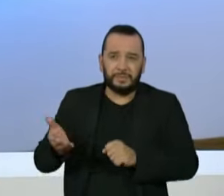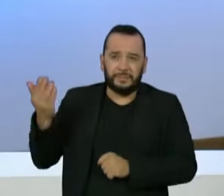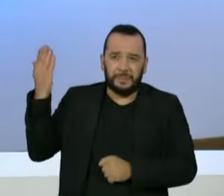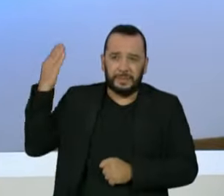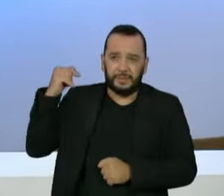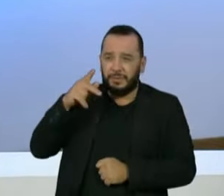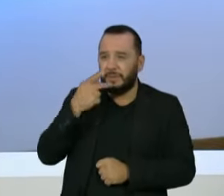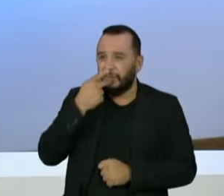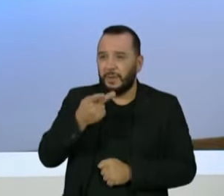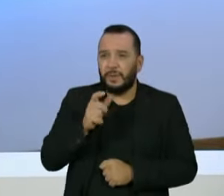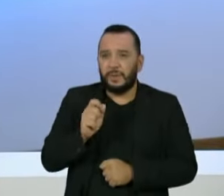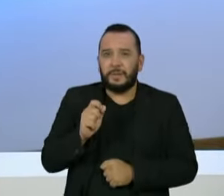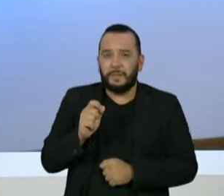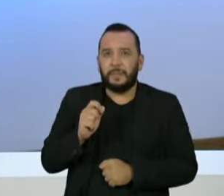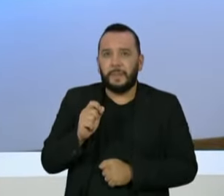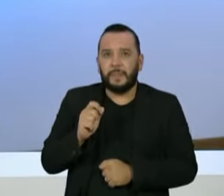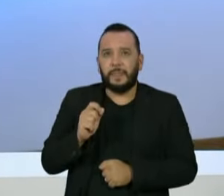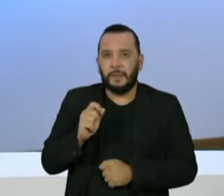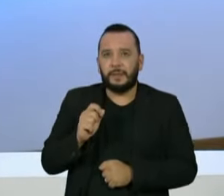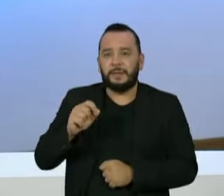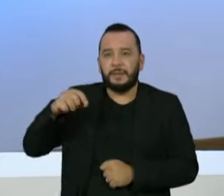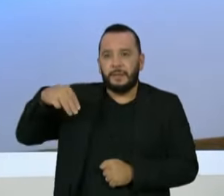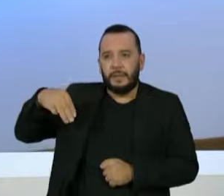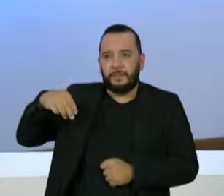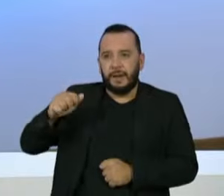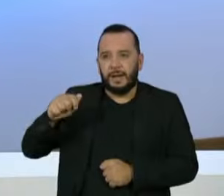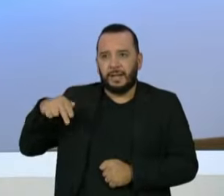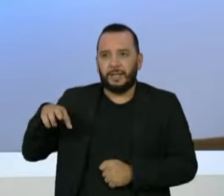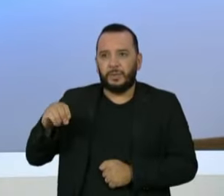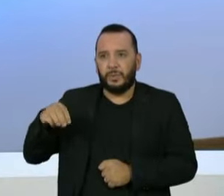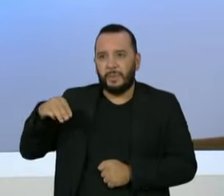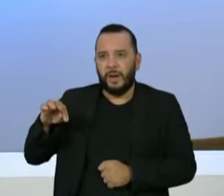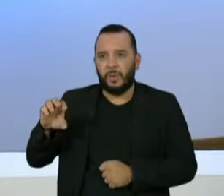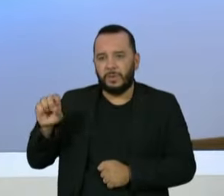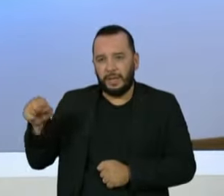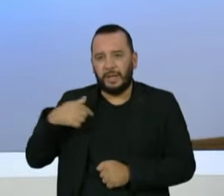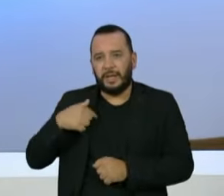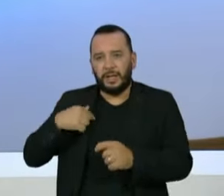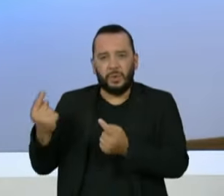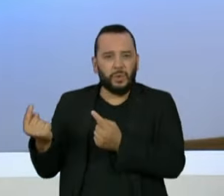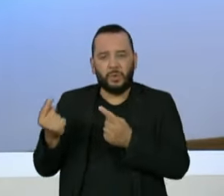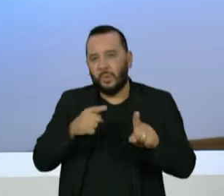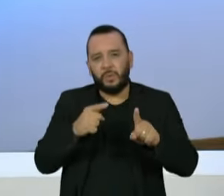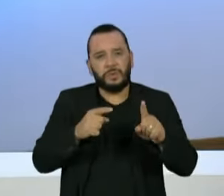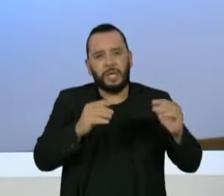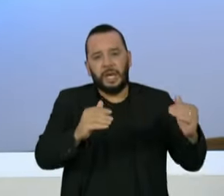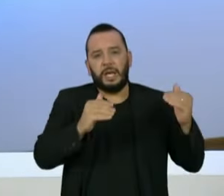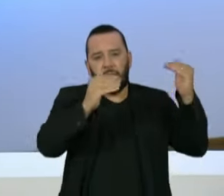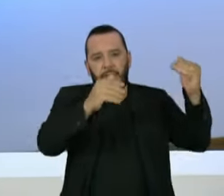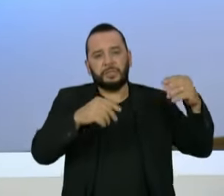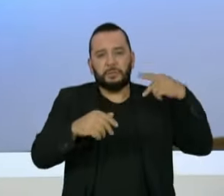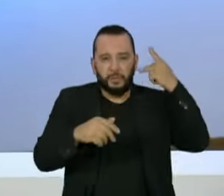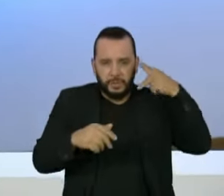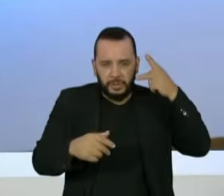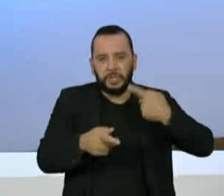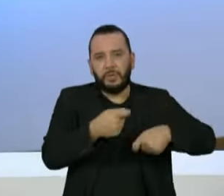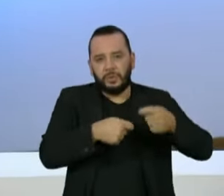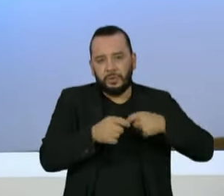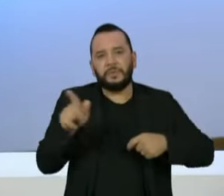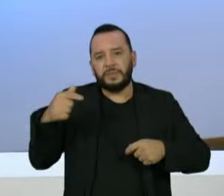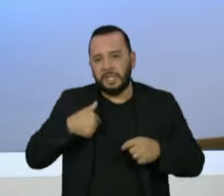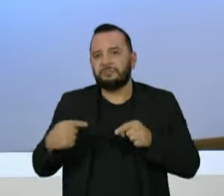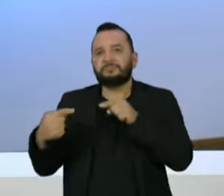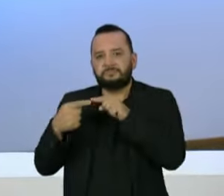questionado, o senhor disse que a postura de Magno Malta de enfrentar as elites políticas e econômicas do Estado o aproximava dos seus